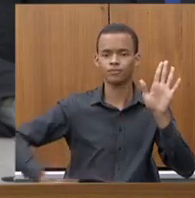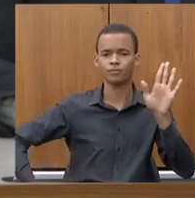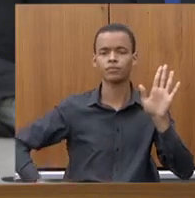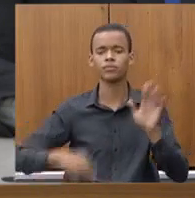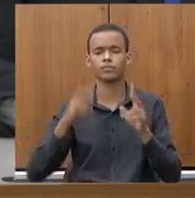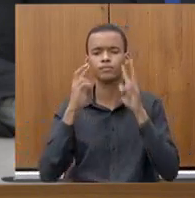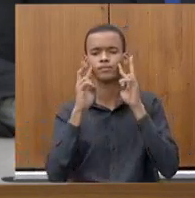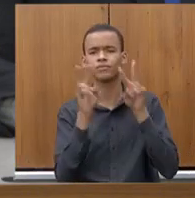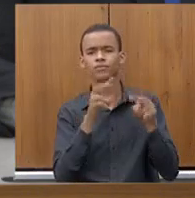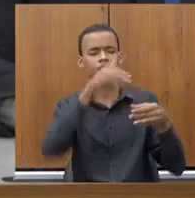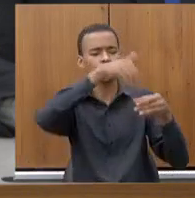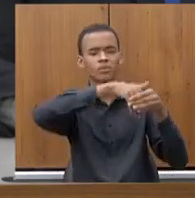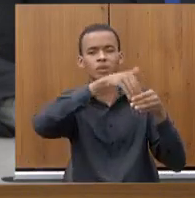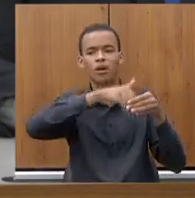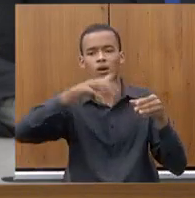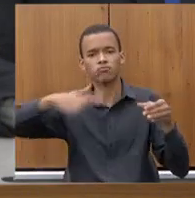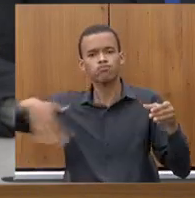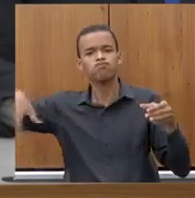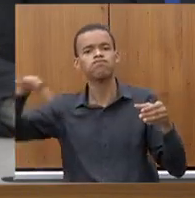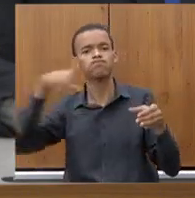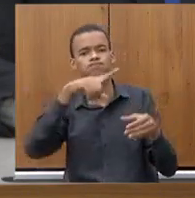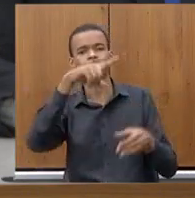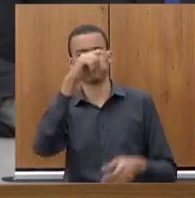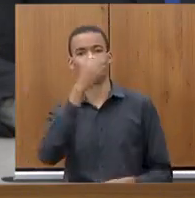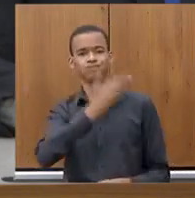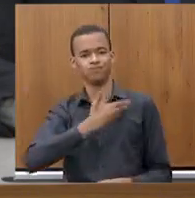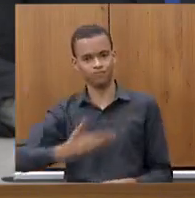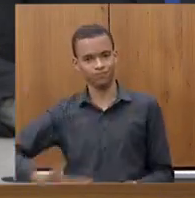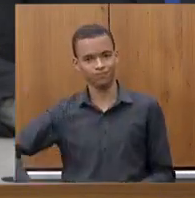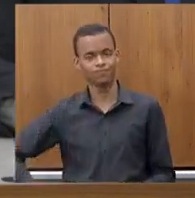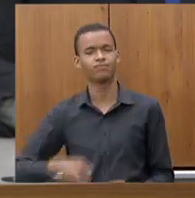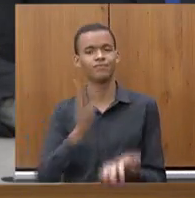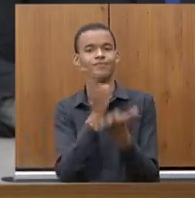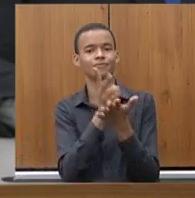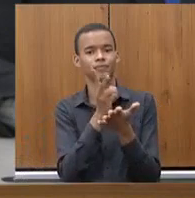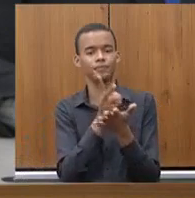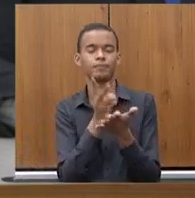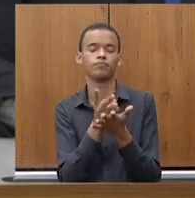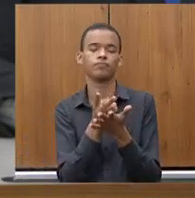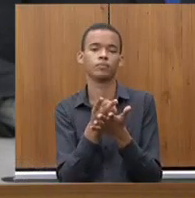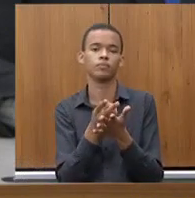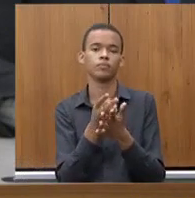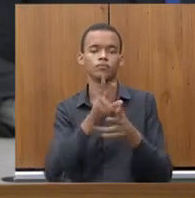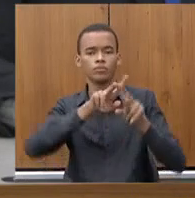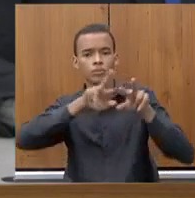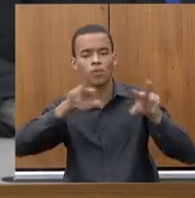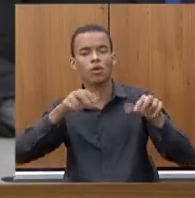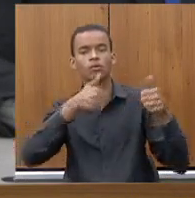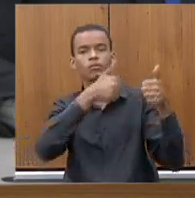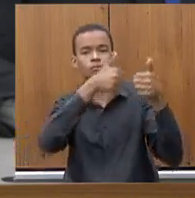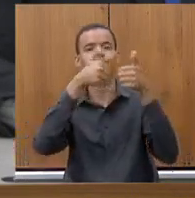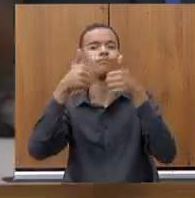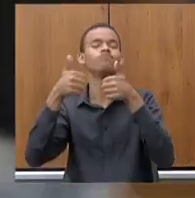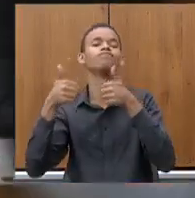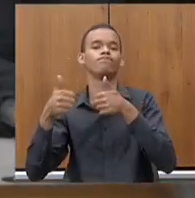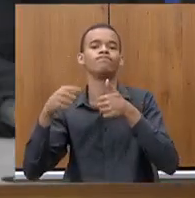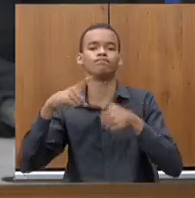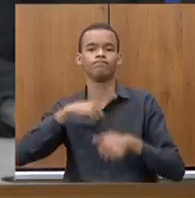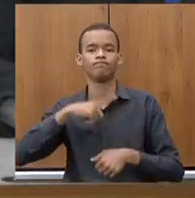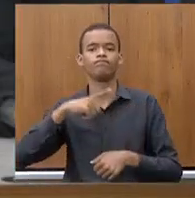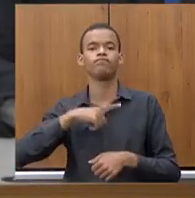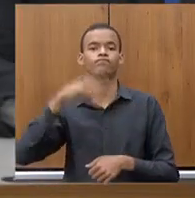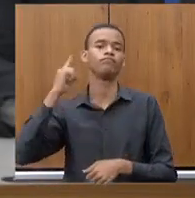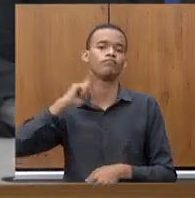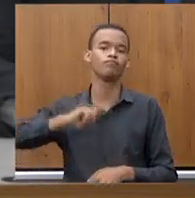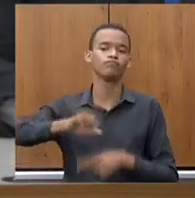positivos, são ascendentes naquilo que é para produzir, que é para ampliar, e são descendentes